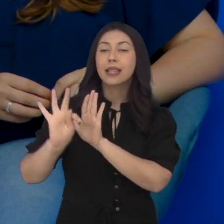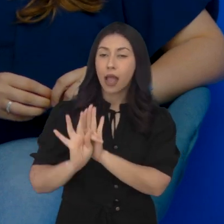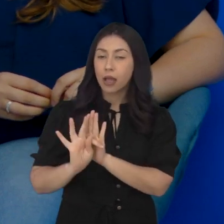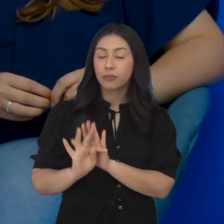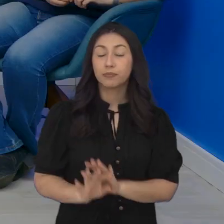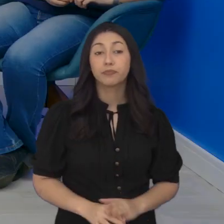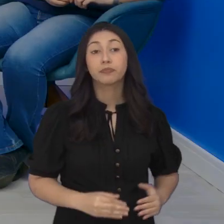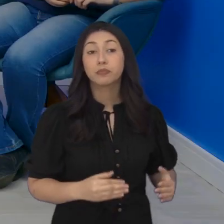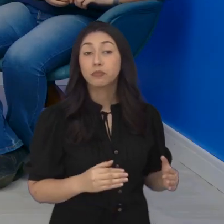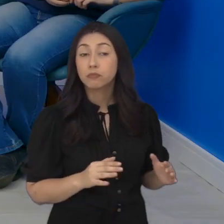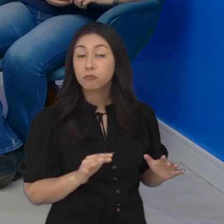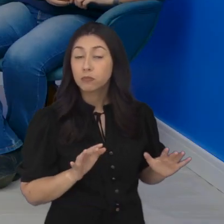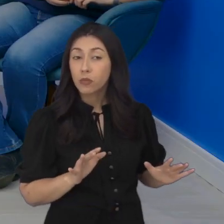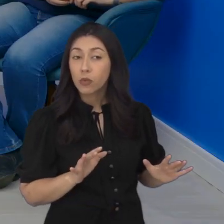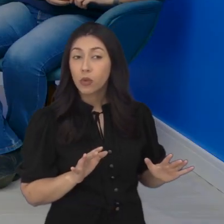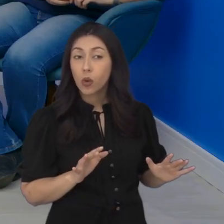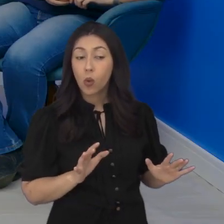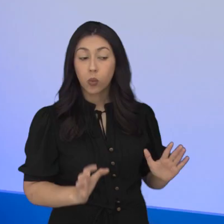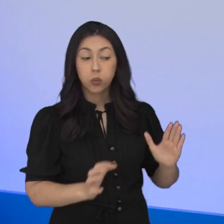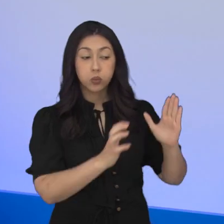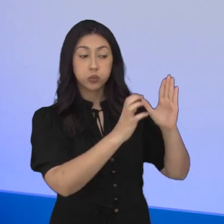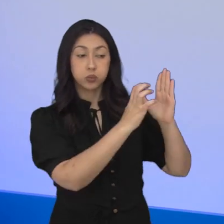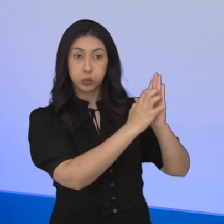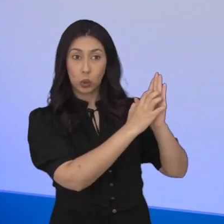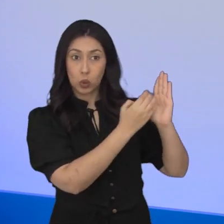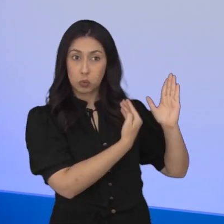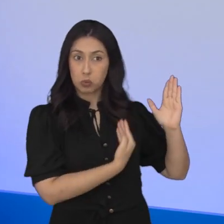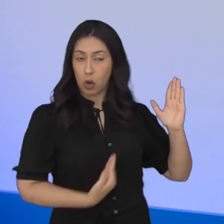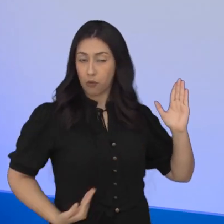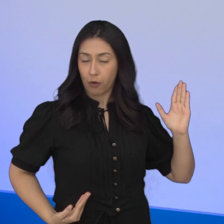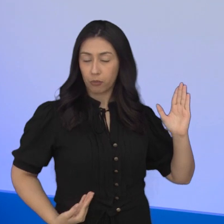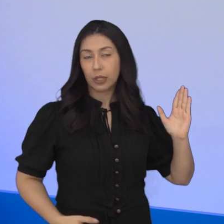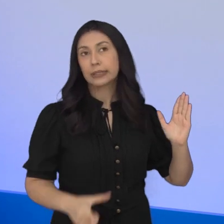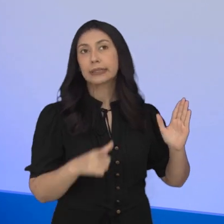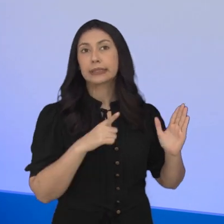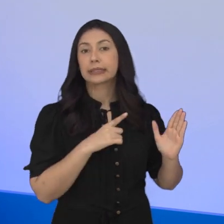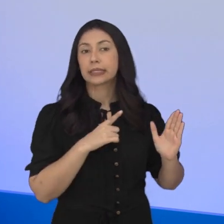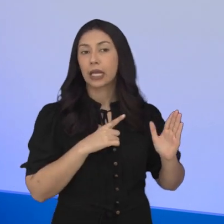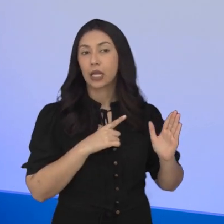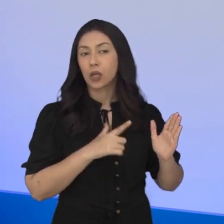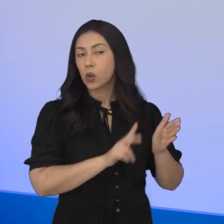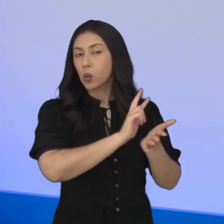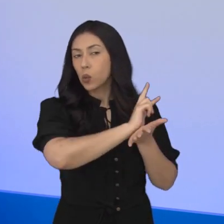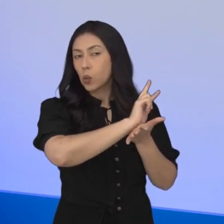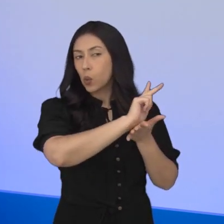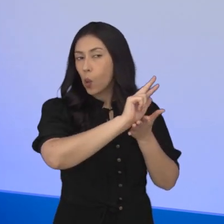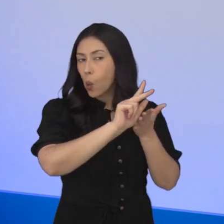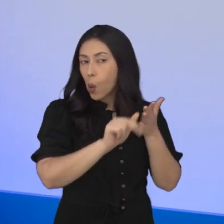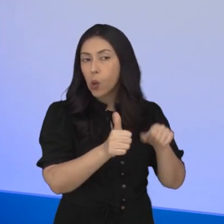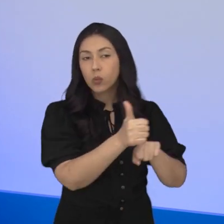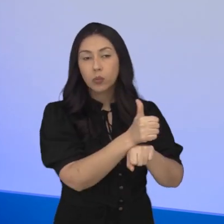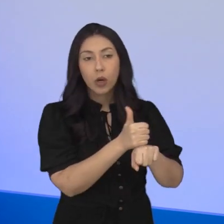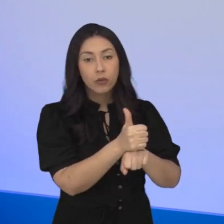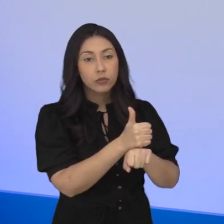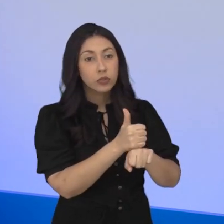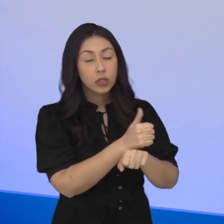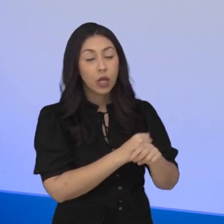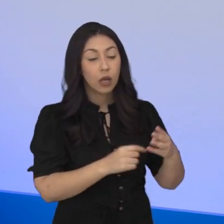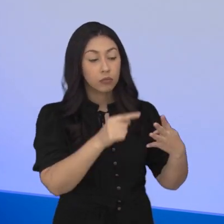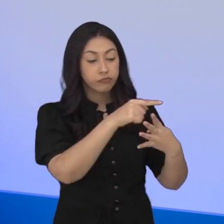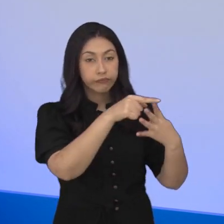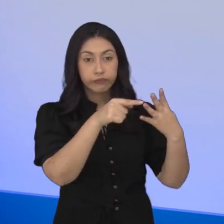O tema servidor público, ele abrange outras espécies de profissionais,